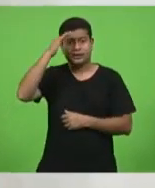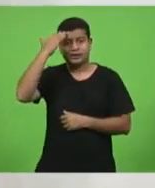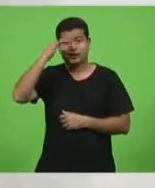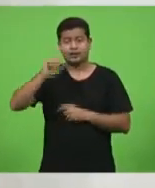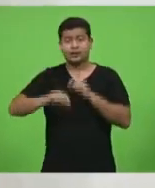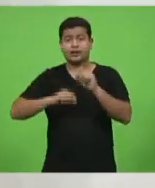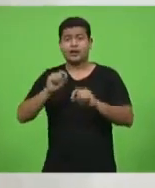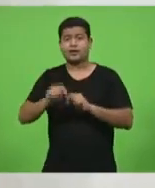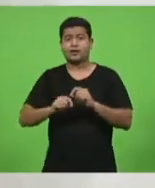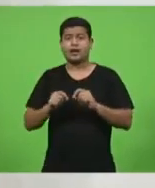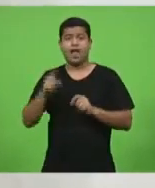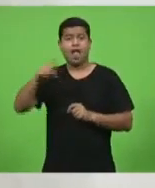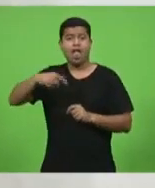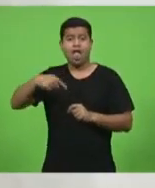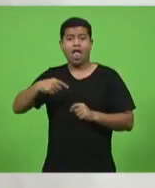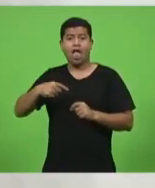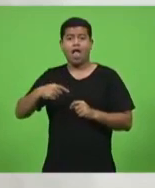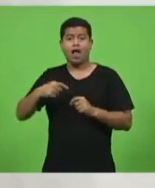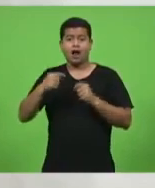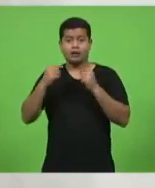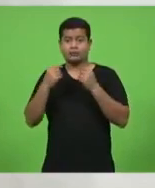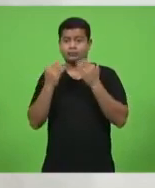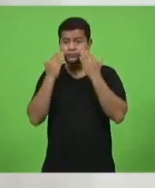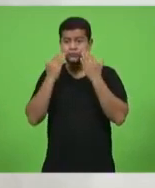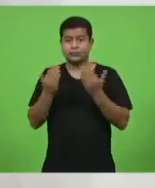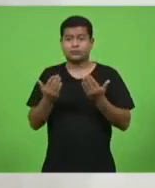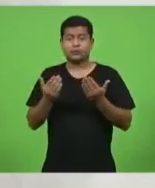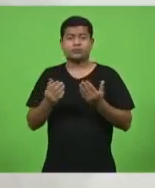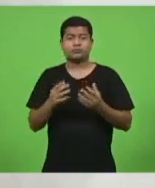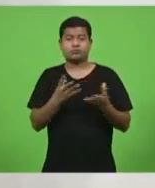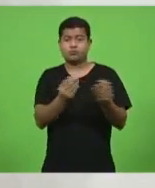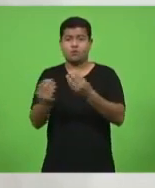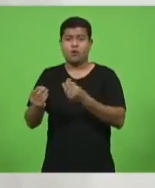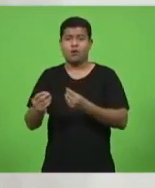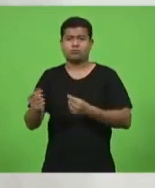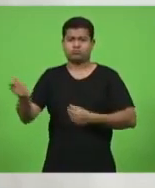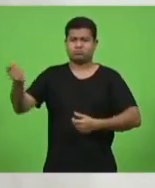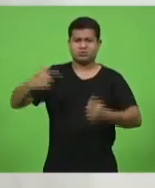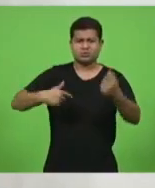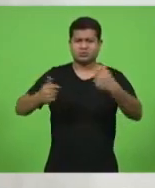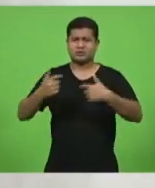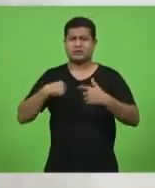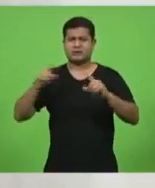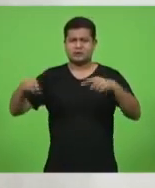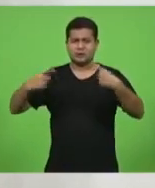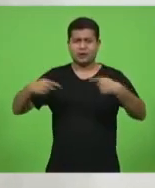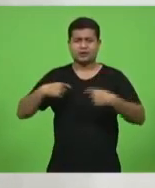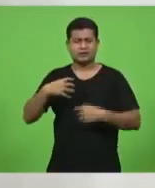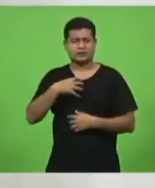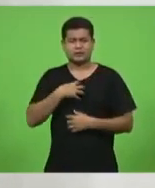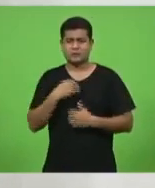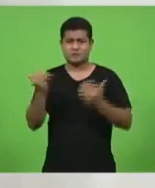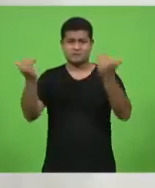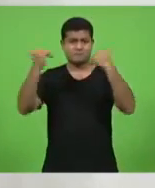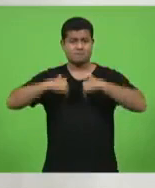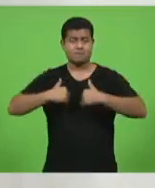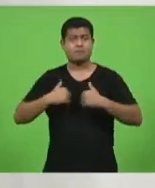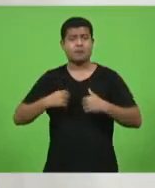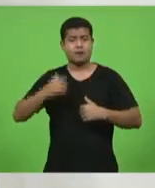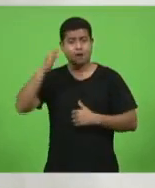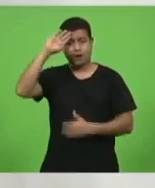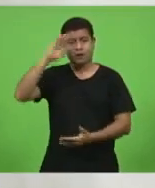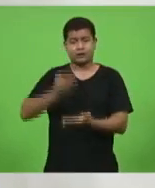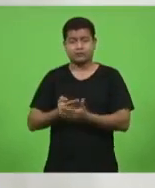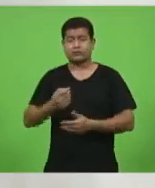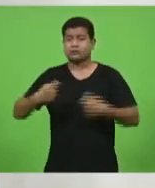todo esse ataque emocional que nós estamos tendo. E eu acredito que nós precisamos falar e tratar mais sobre esse assunto